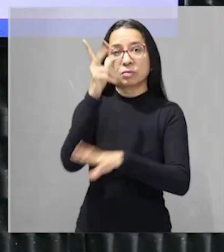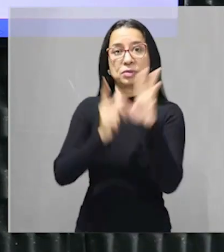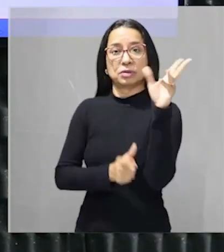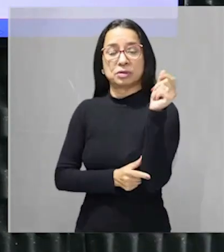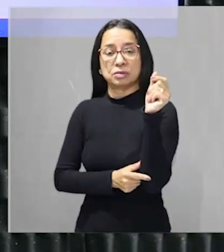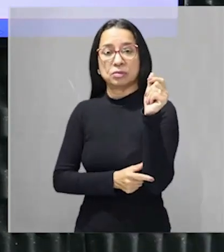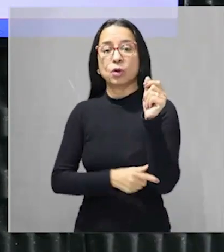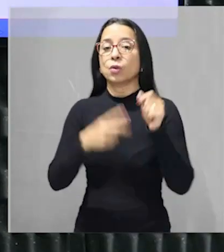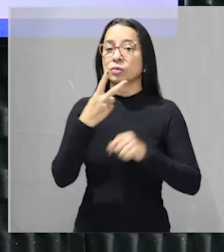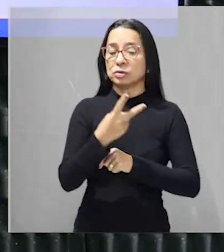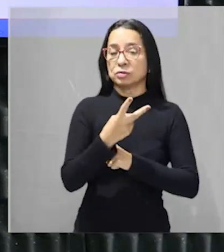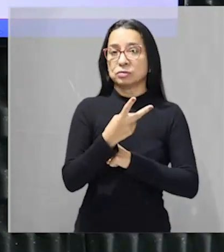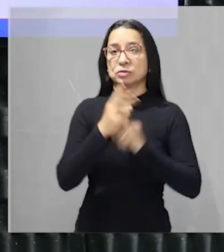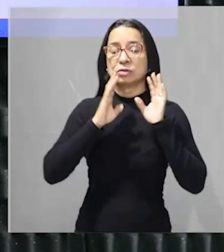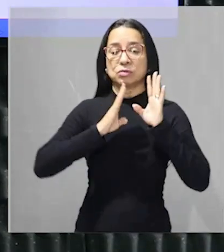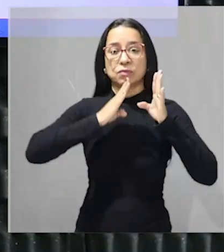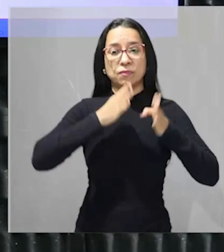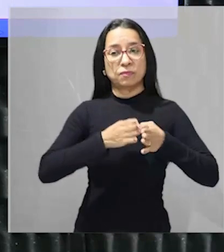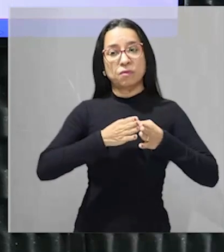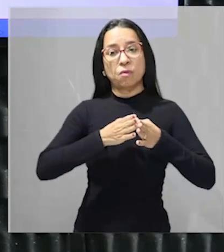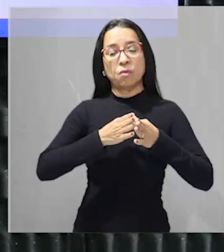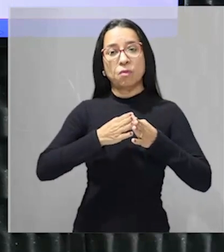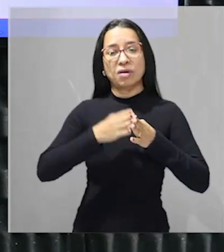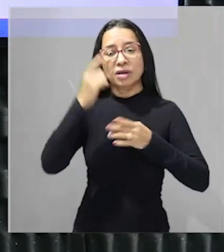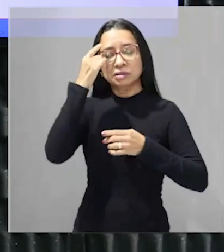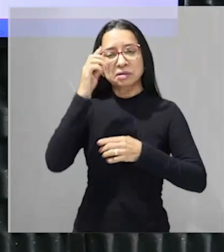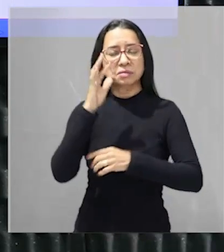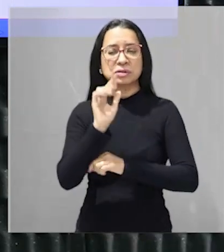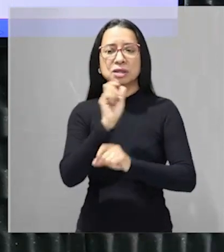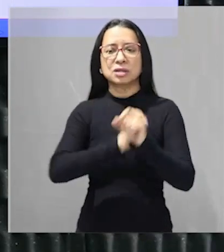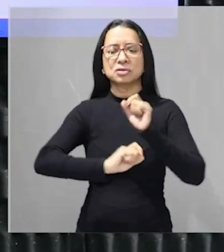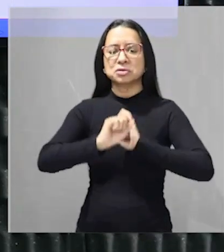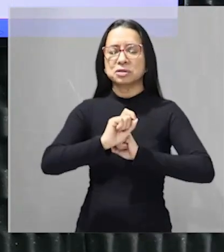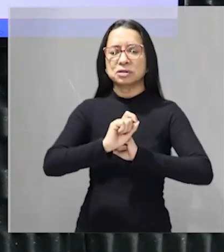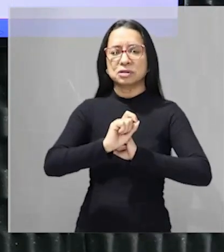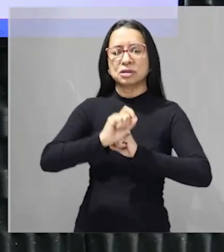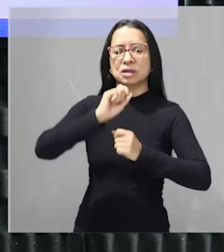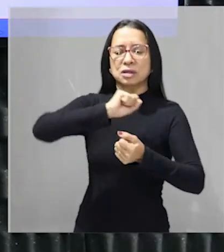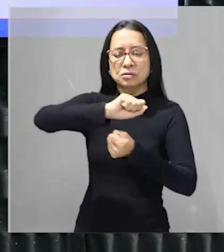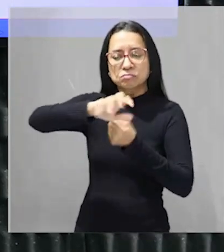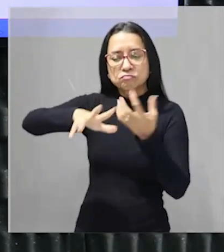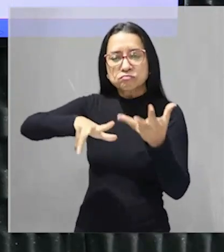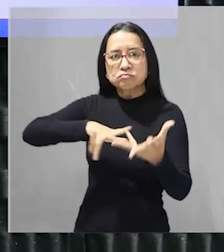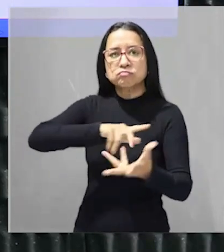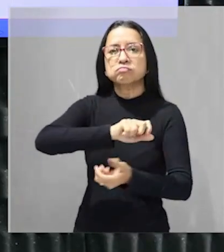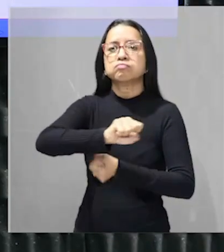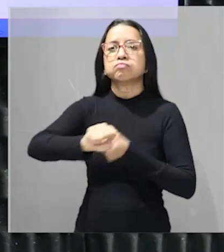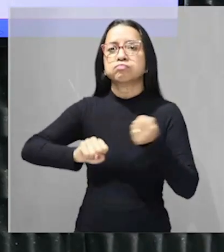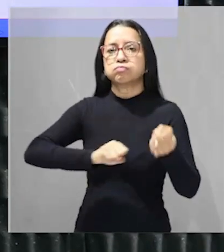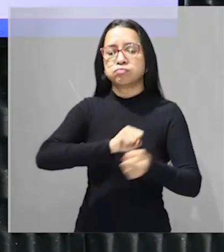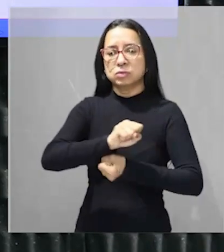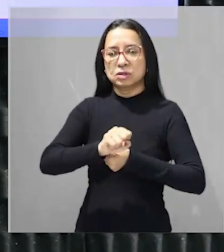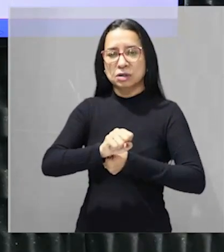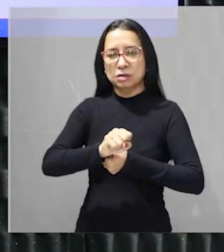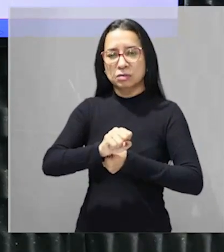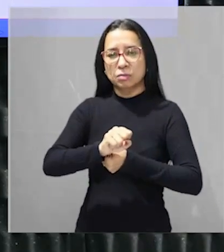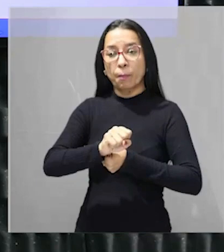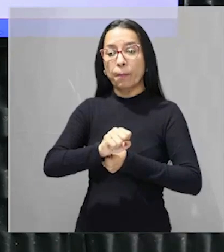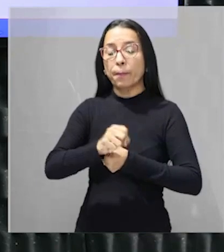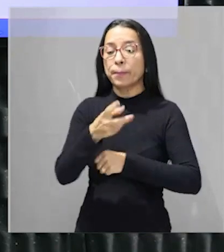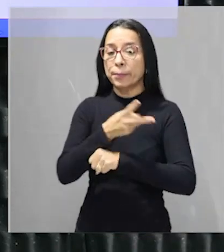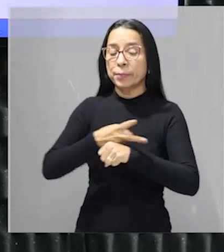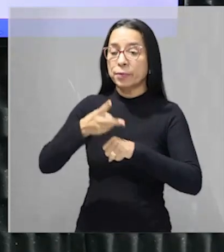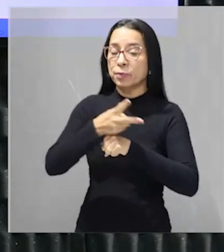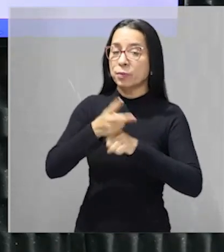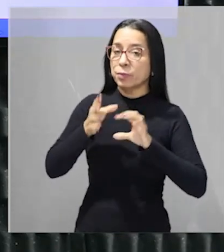foca muito claramente na ideia do desenvolvimento sustentável que como eu te disse vai buscar conciliar o crescimento econômico com